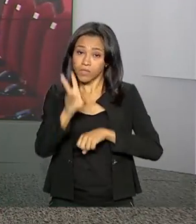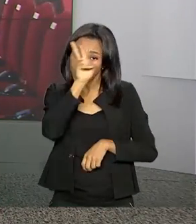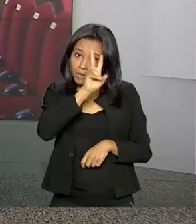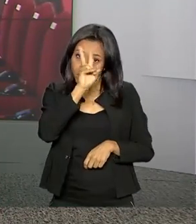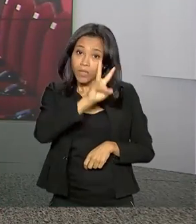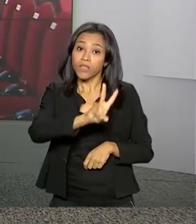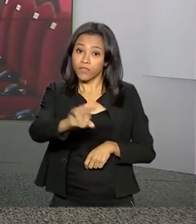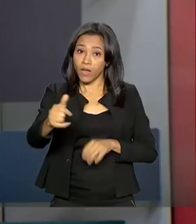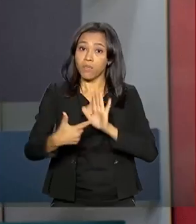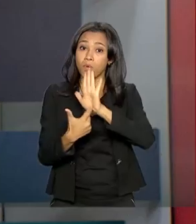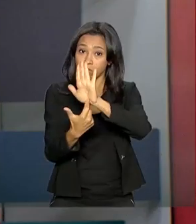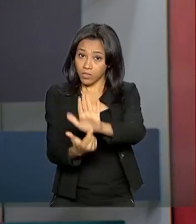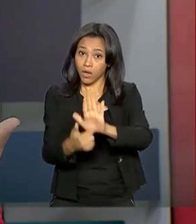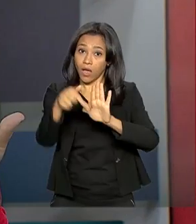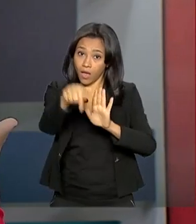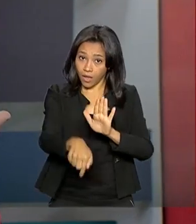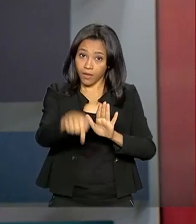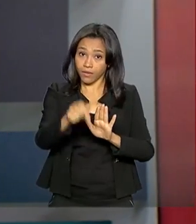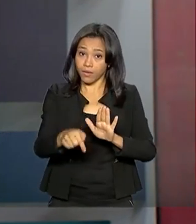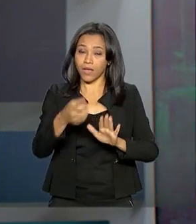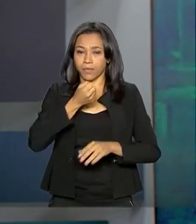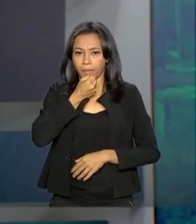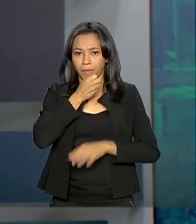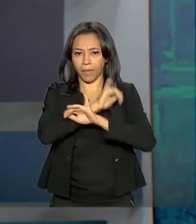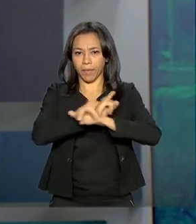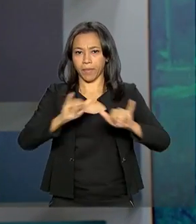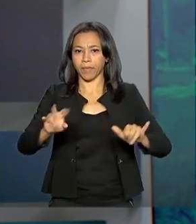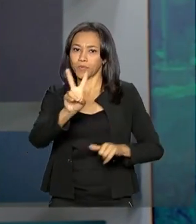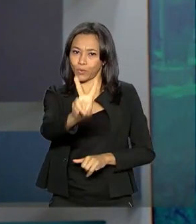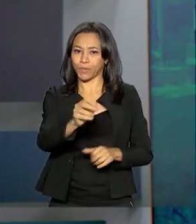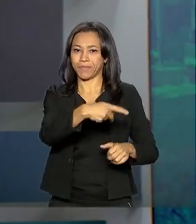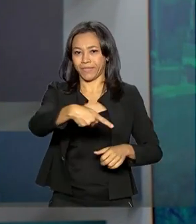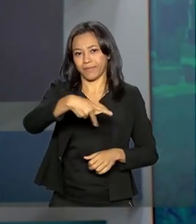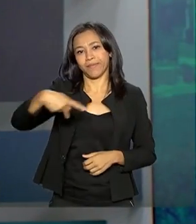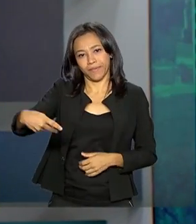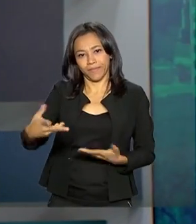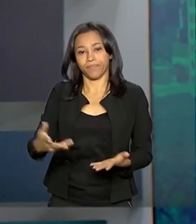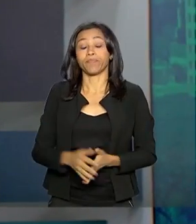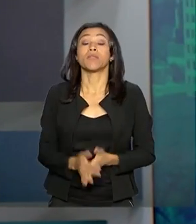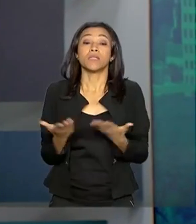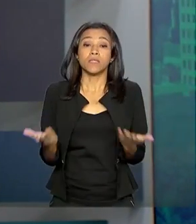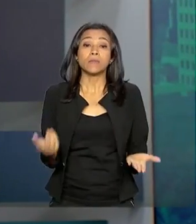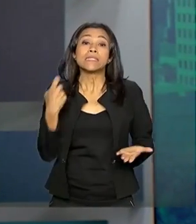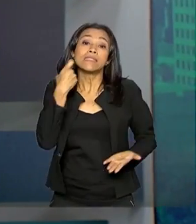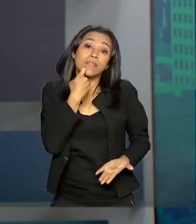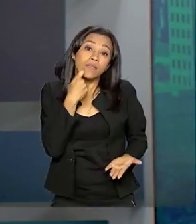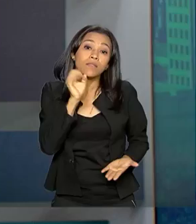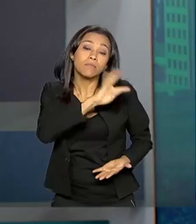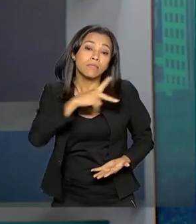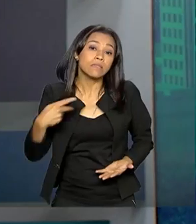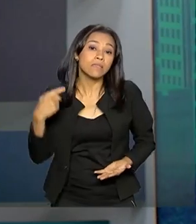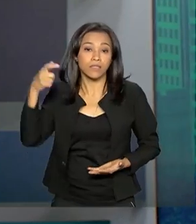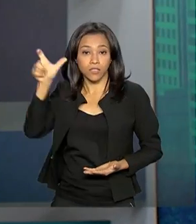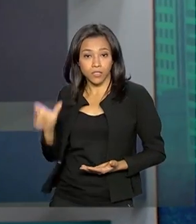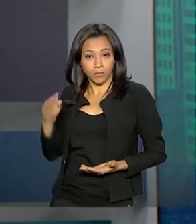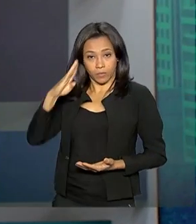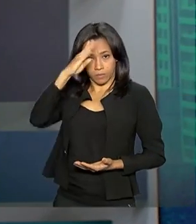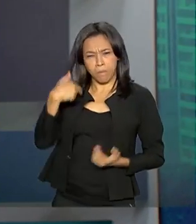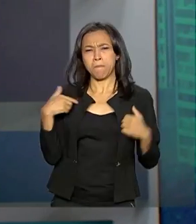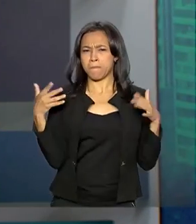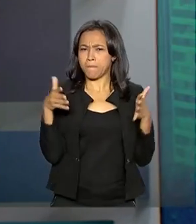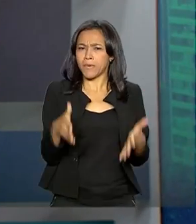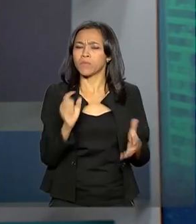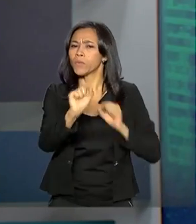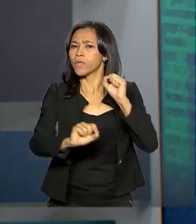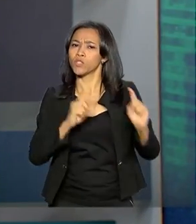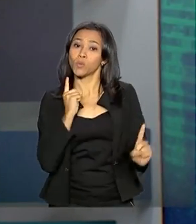que a gente vai transmitir ao vivo essa declaração à imprensa dos presidentes. Bom, e nessa sexta-feira o presidente Jair Bolsonaro participou de um encontro de